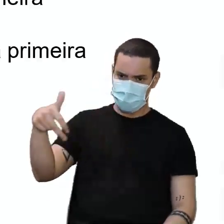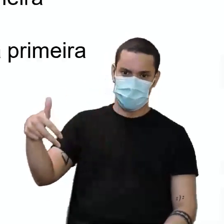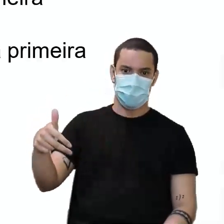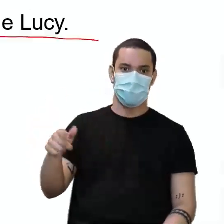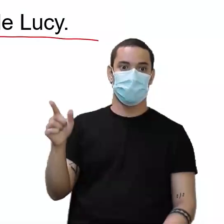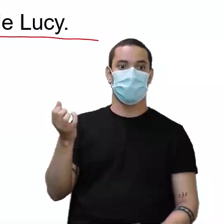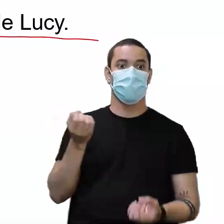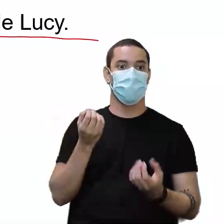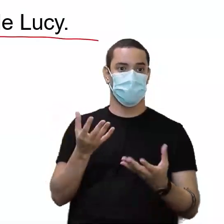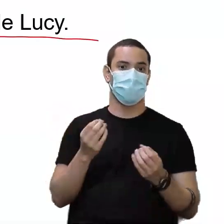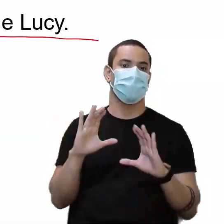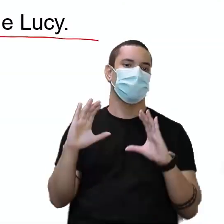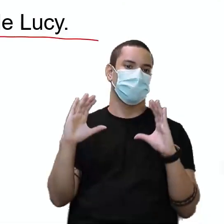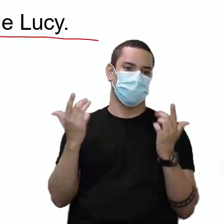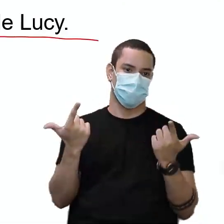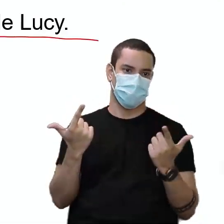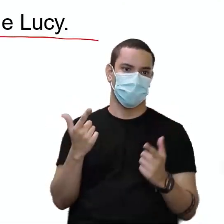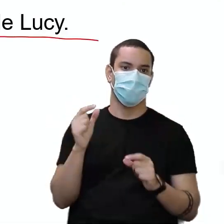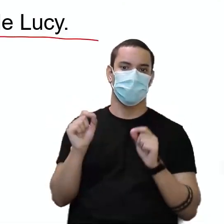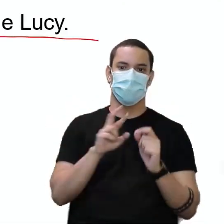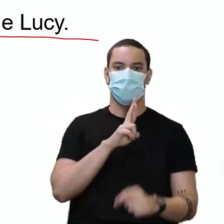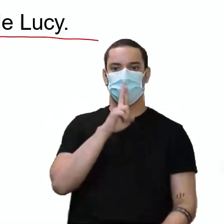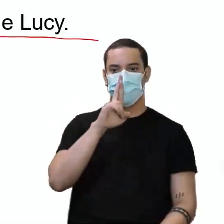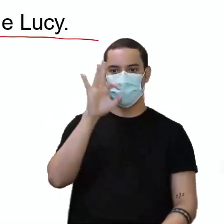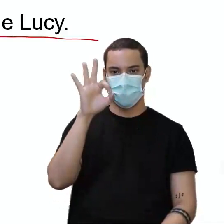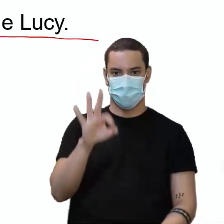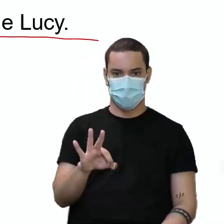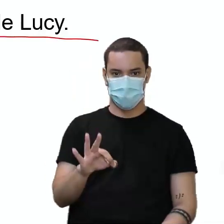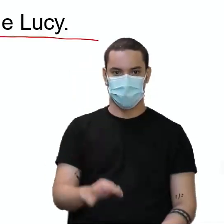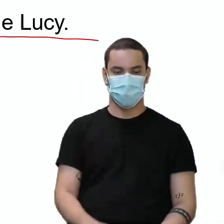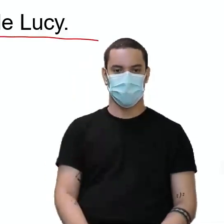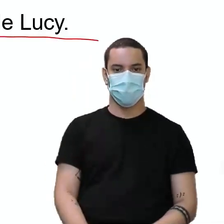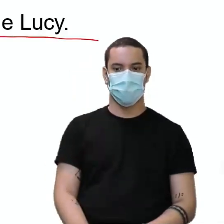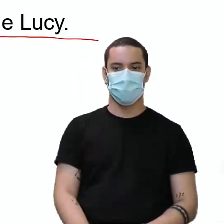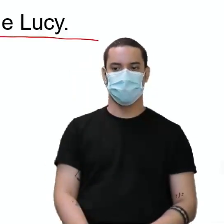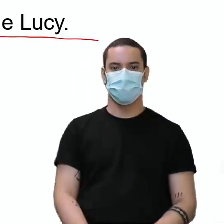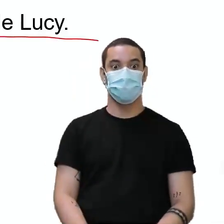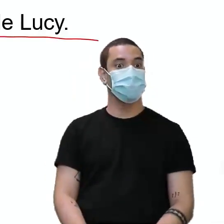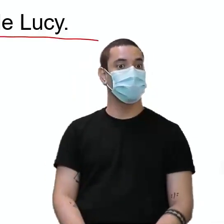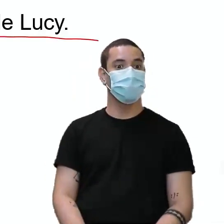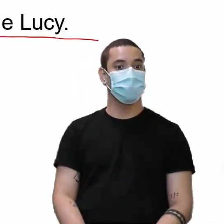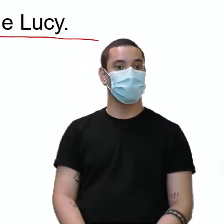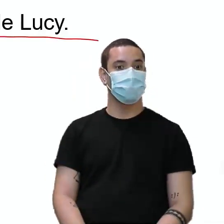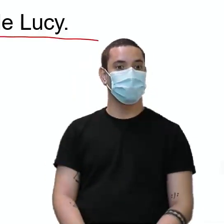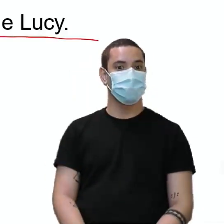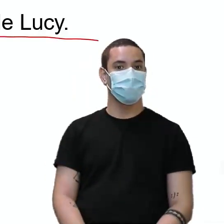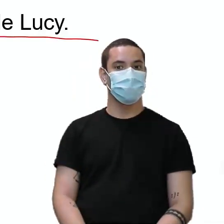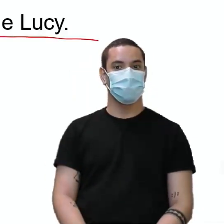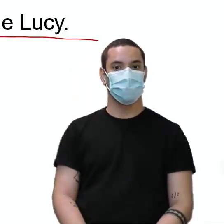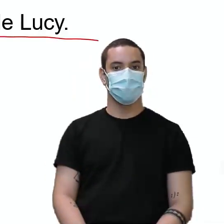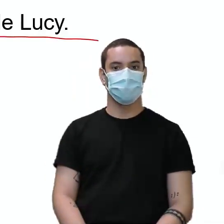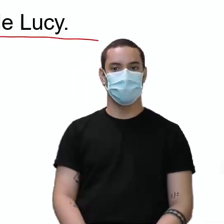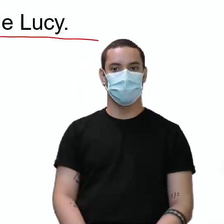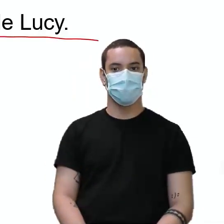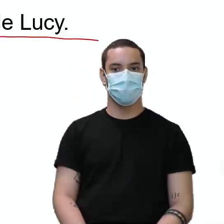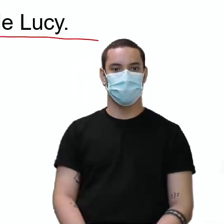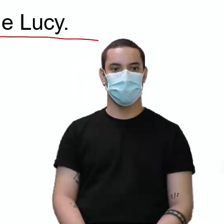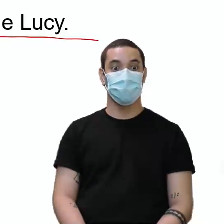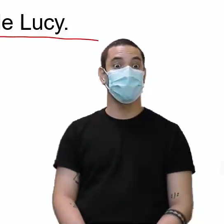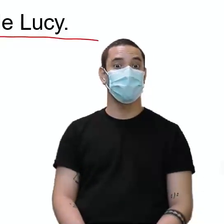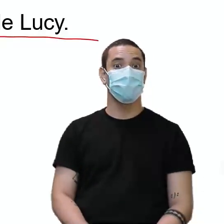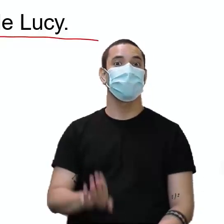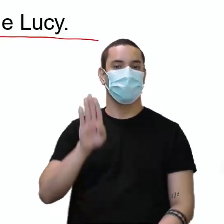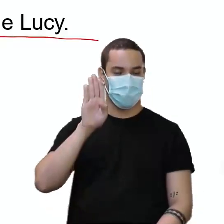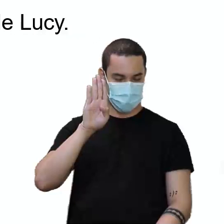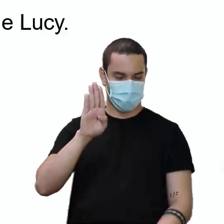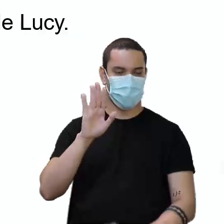dessa última informação, é claro que a resposta correta só pode ser o quê? Linus dá a entender que sua irmã Lucy